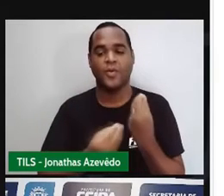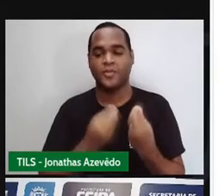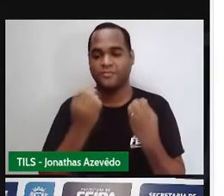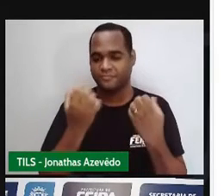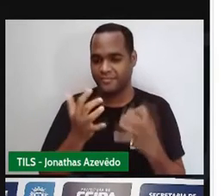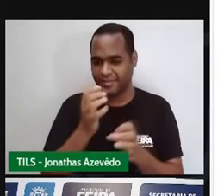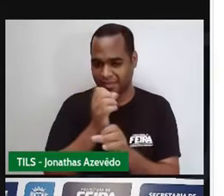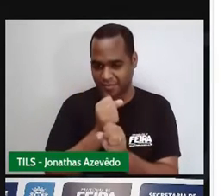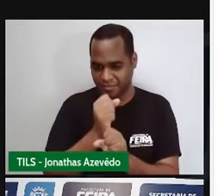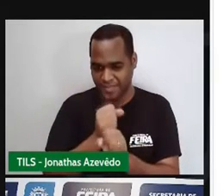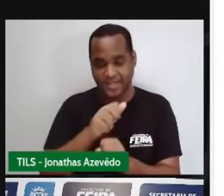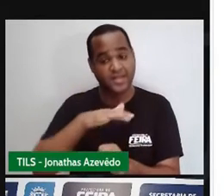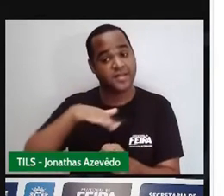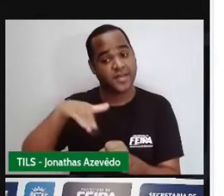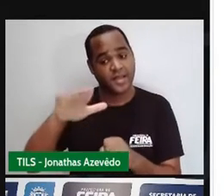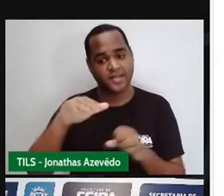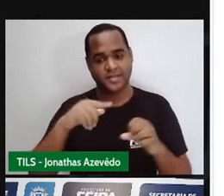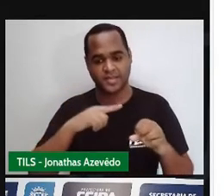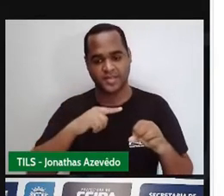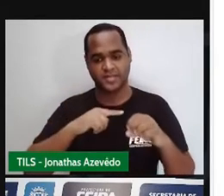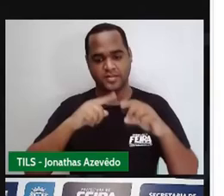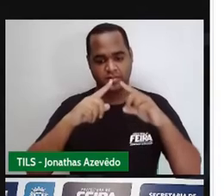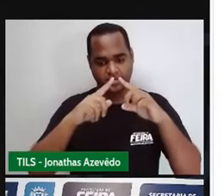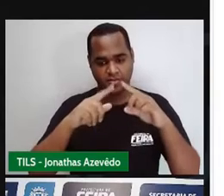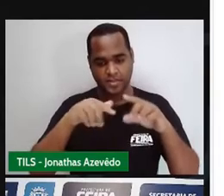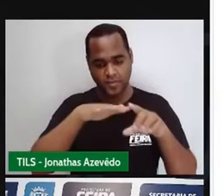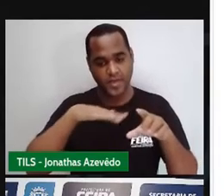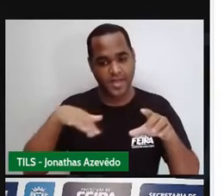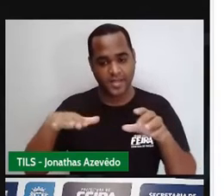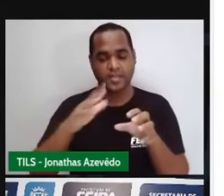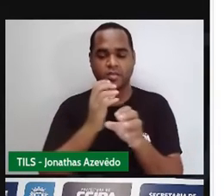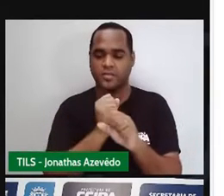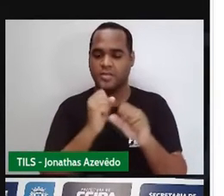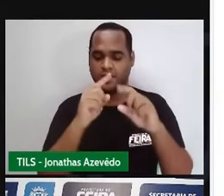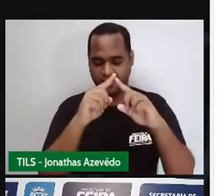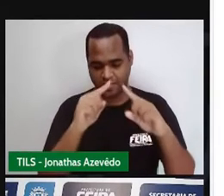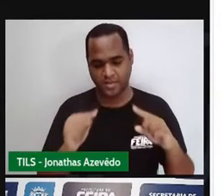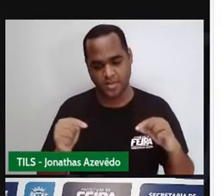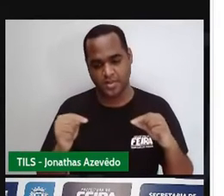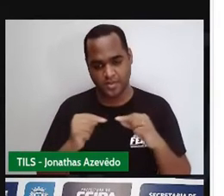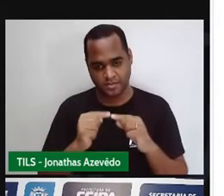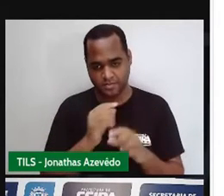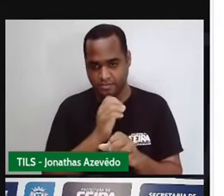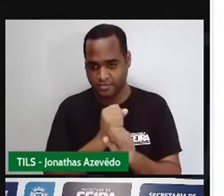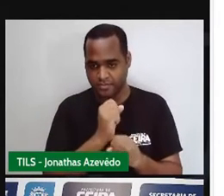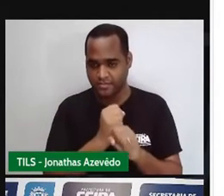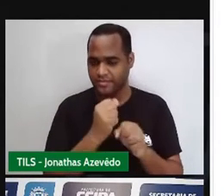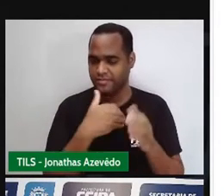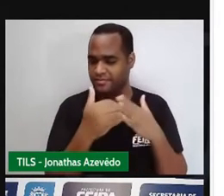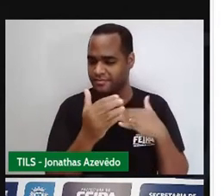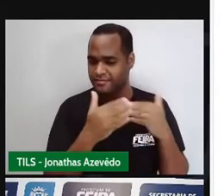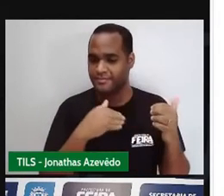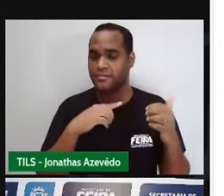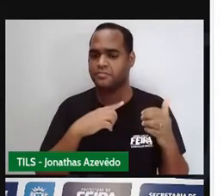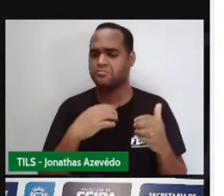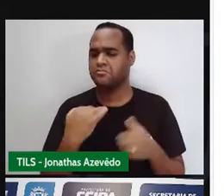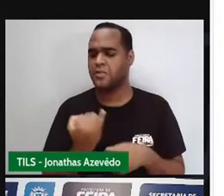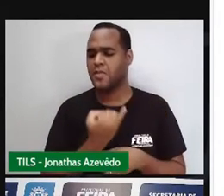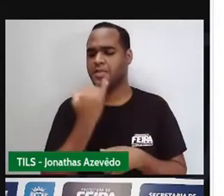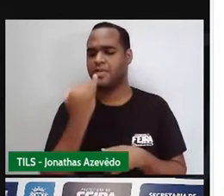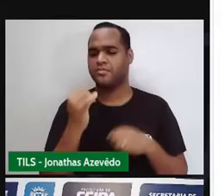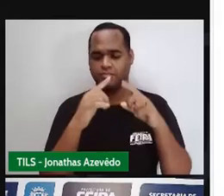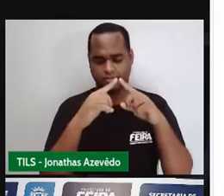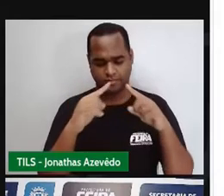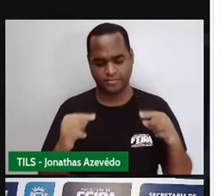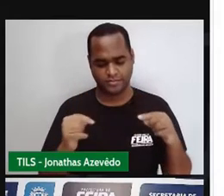da área de qualquer triângulo, de qualquer um. Não importa o tipo de triângulo, não importa